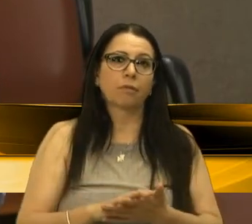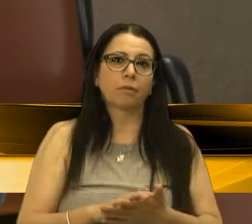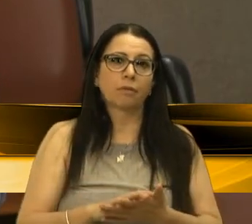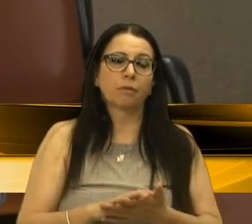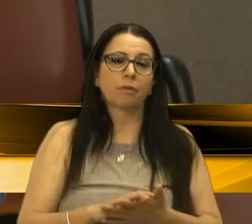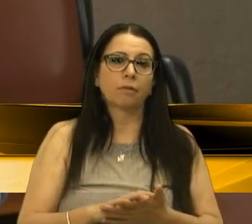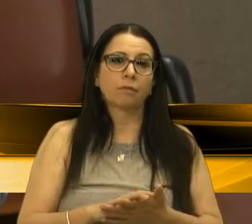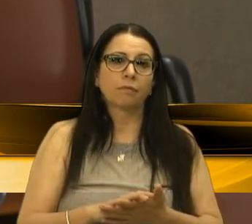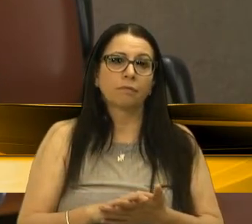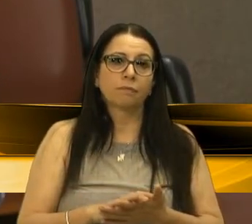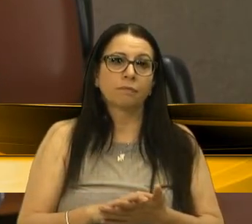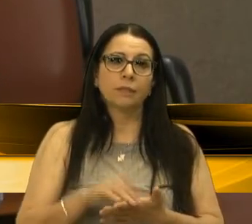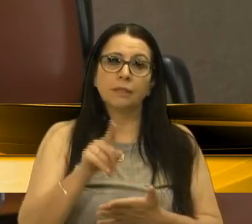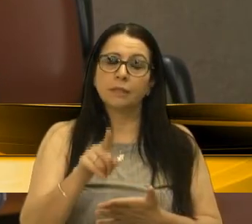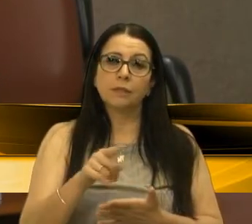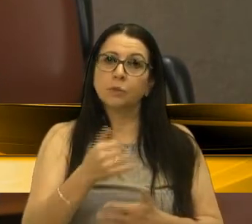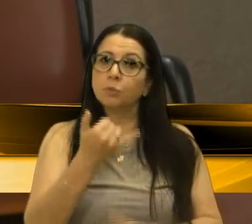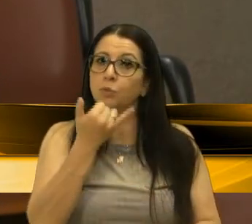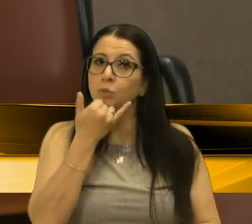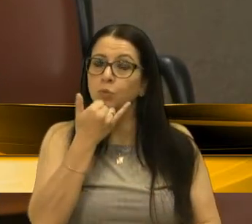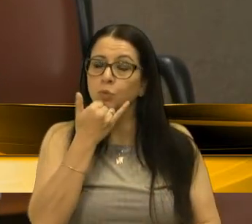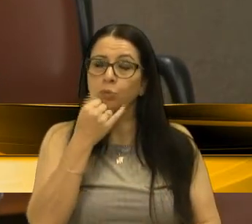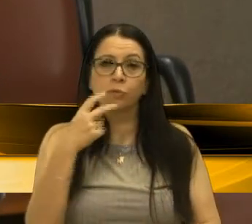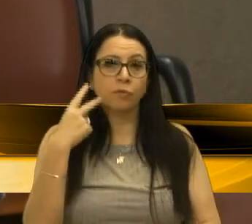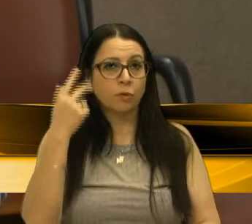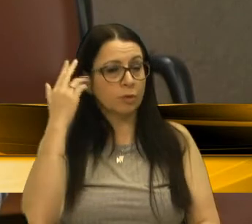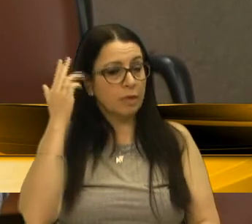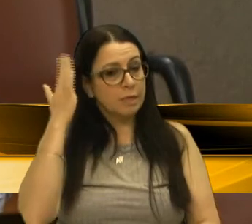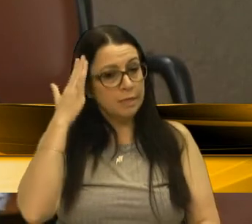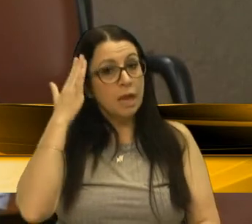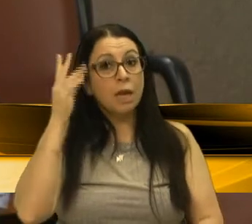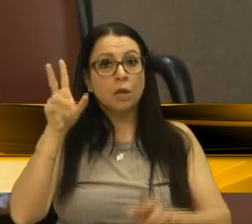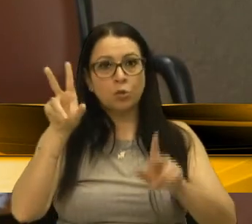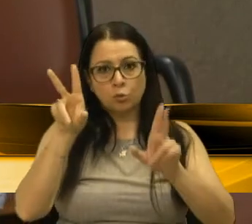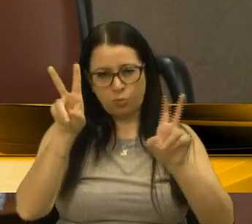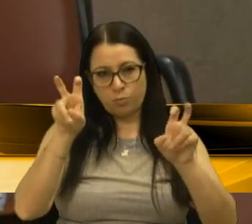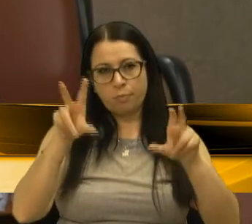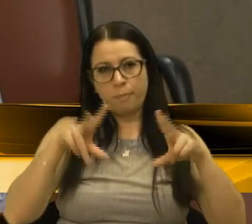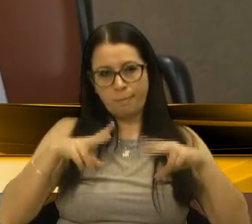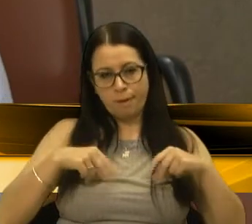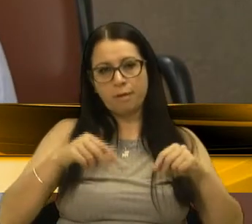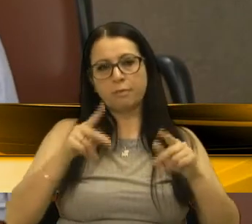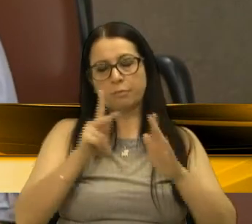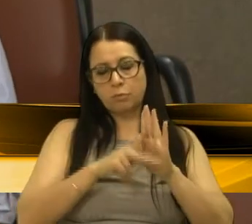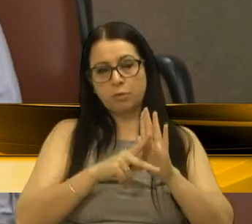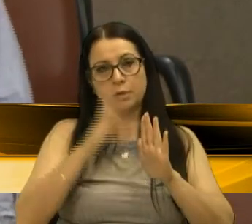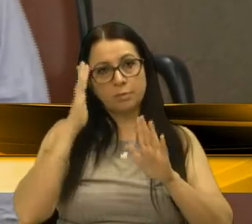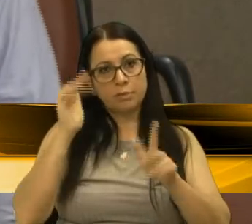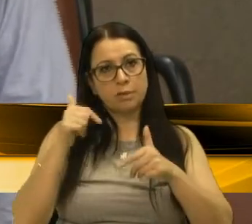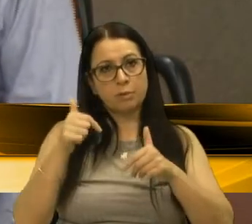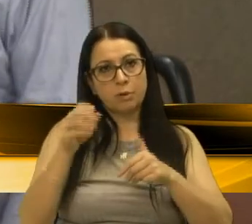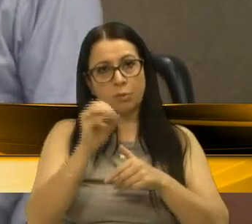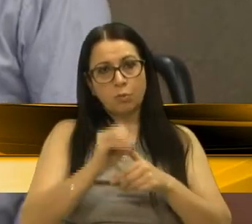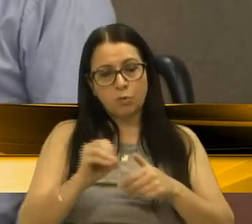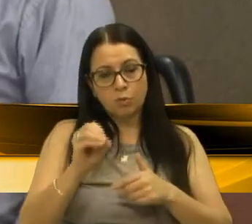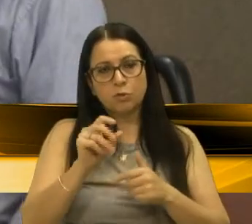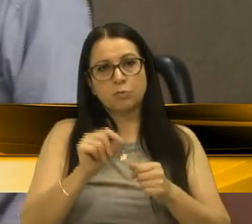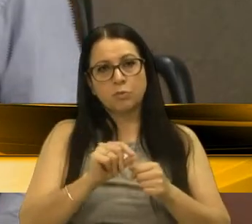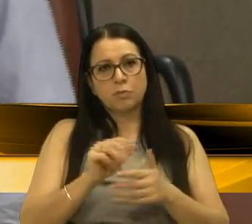diante. Então, nesse sentido, me desculpe, vereadora, sei do mérito do seu projeto, e sei do trabalho fantástico que